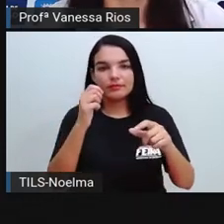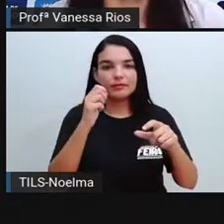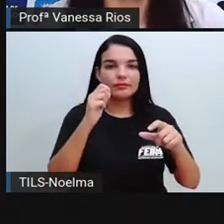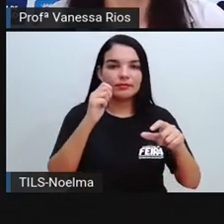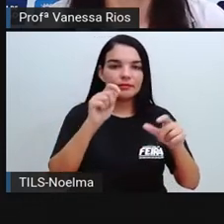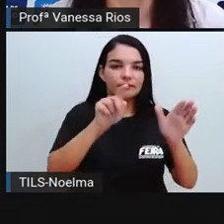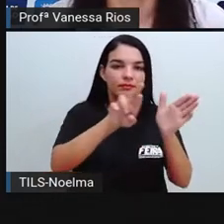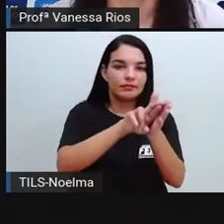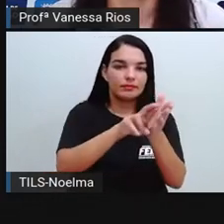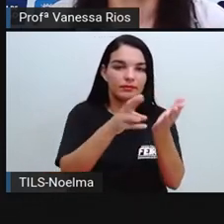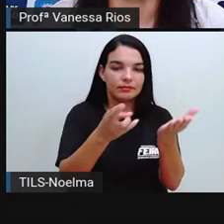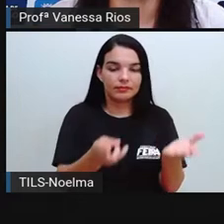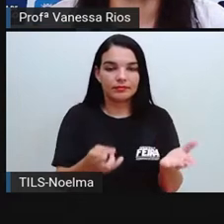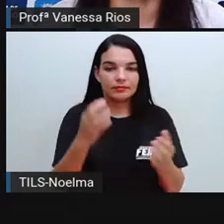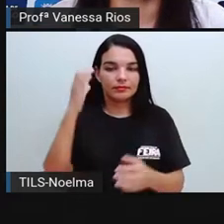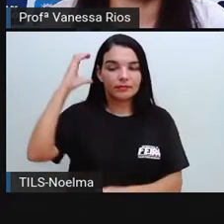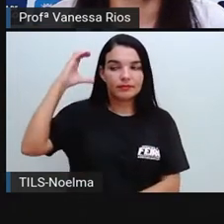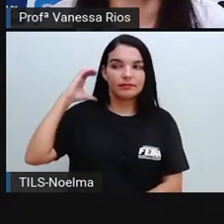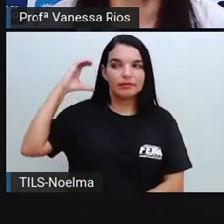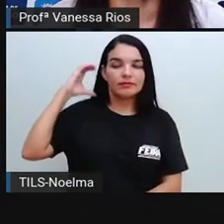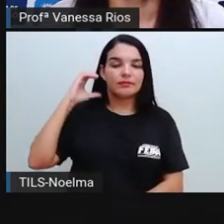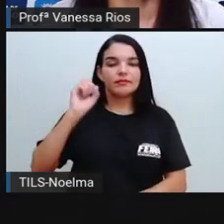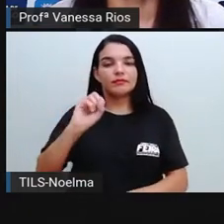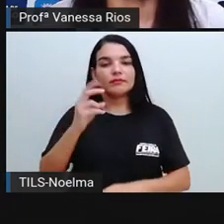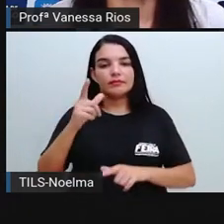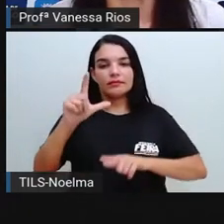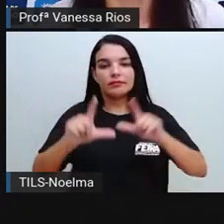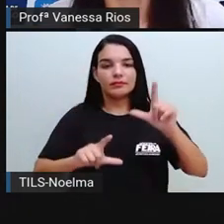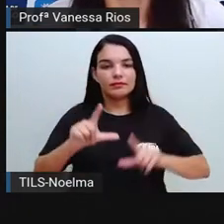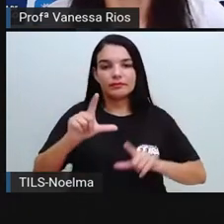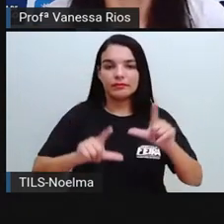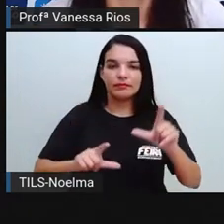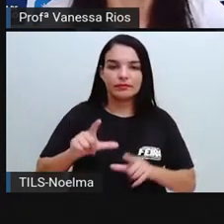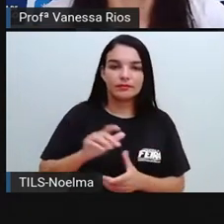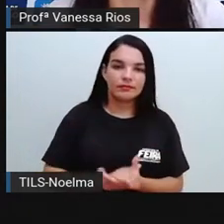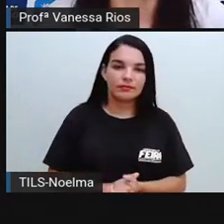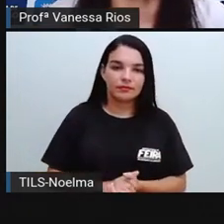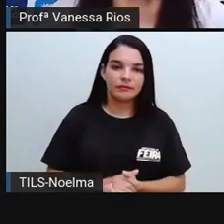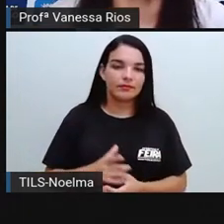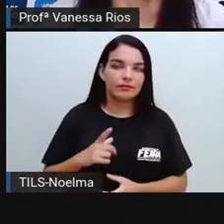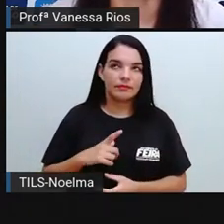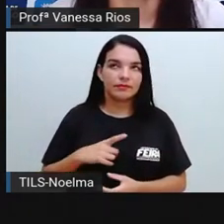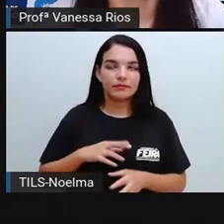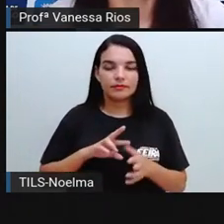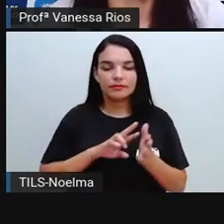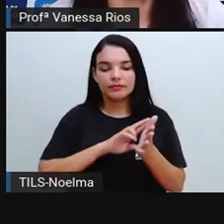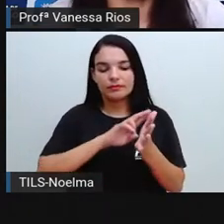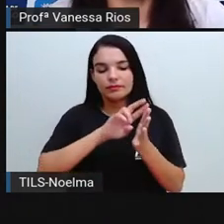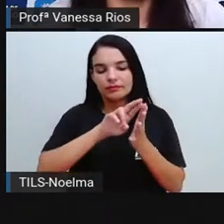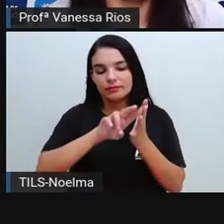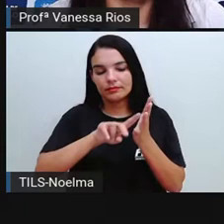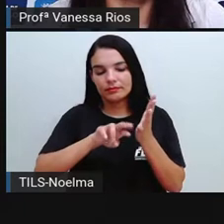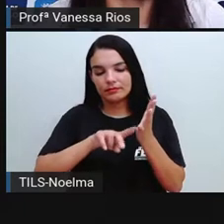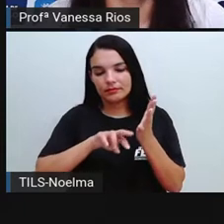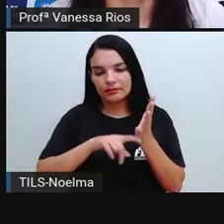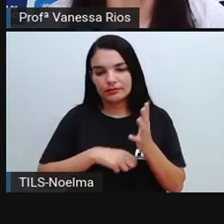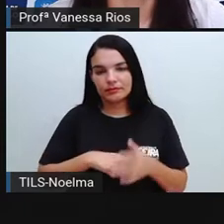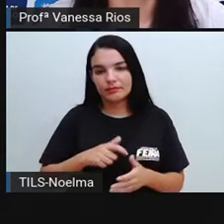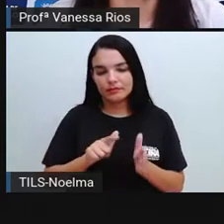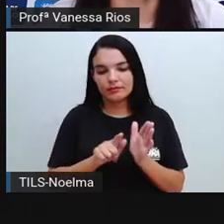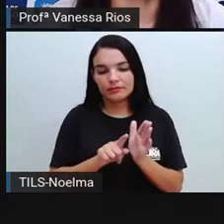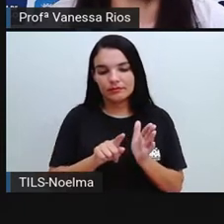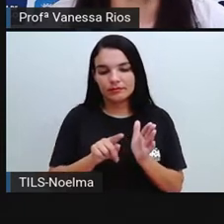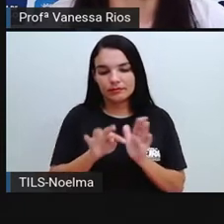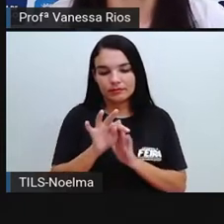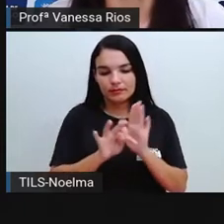comunicar e informar sobre algo. E aí existem diversos textos jornalísticos. Tem